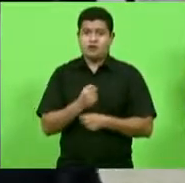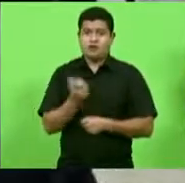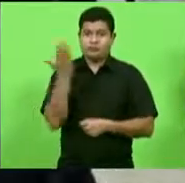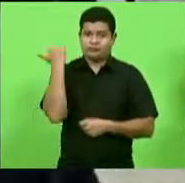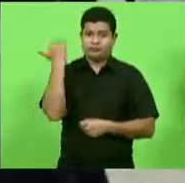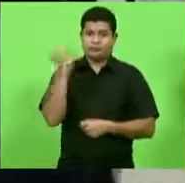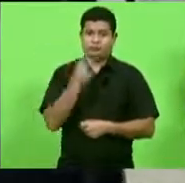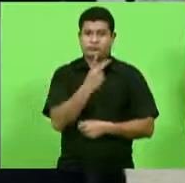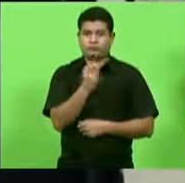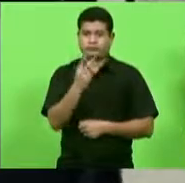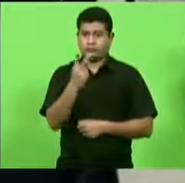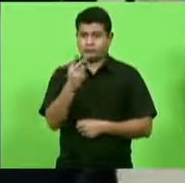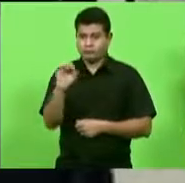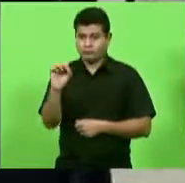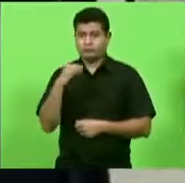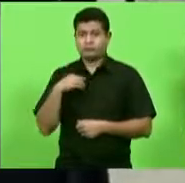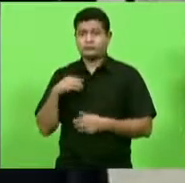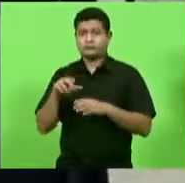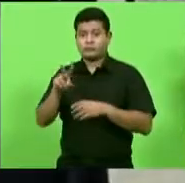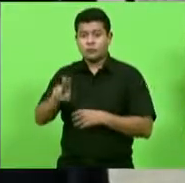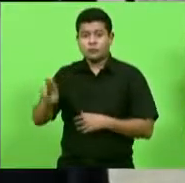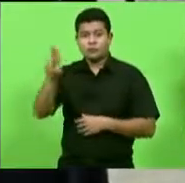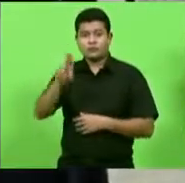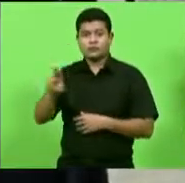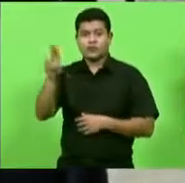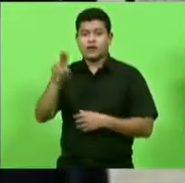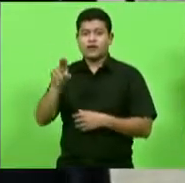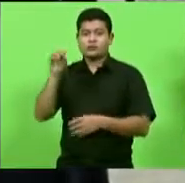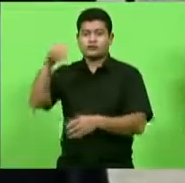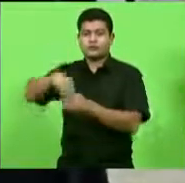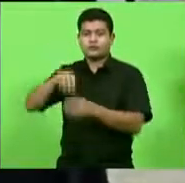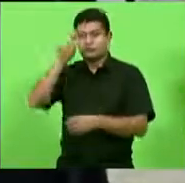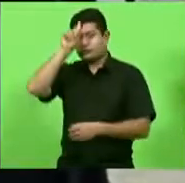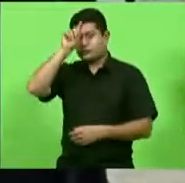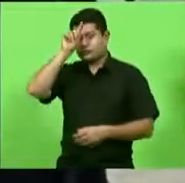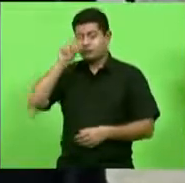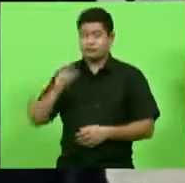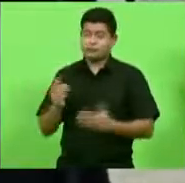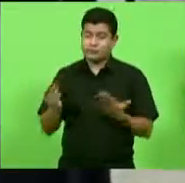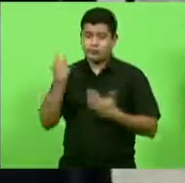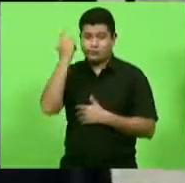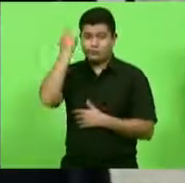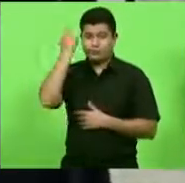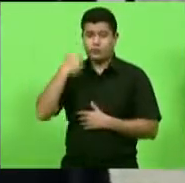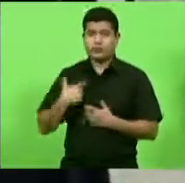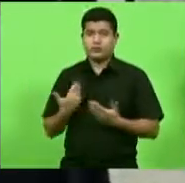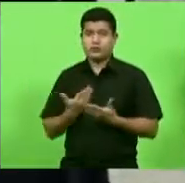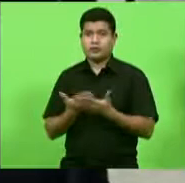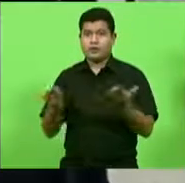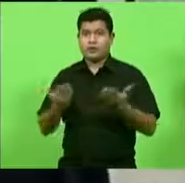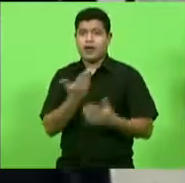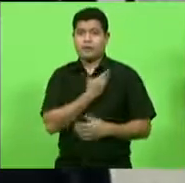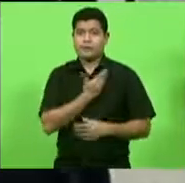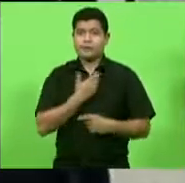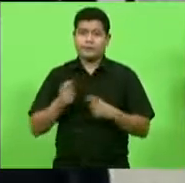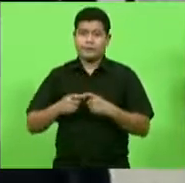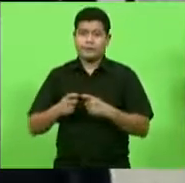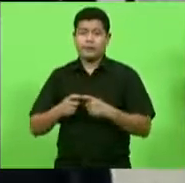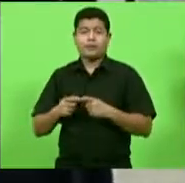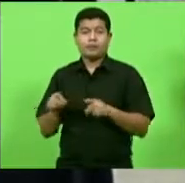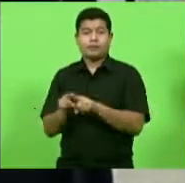foram utilizados pelos hospitais e naturalmente pelos colegas médicos e